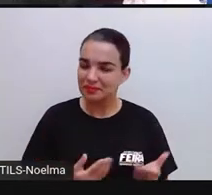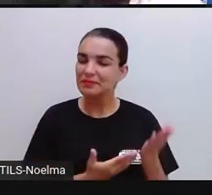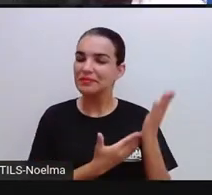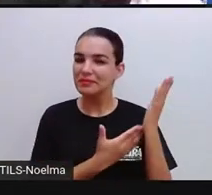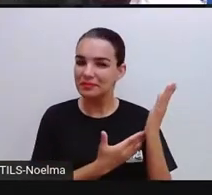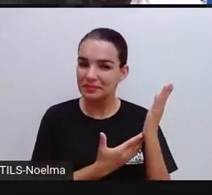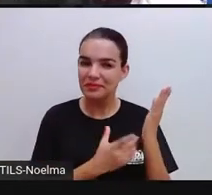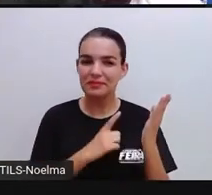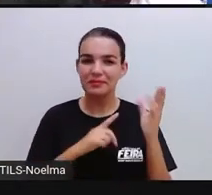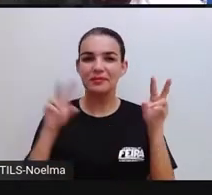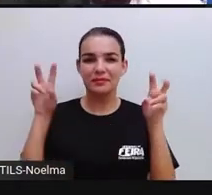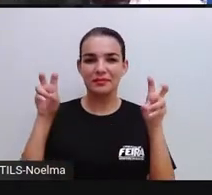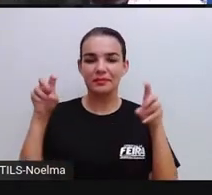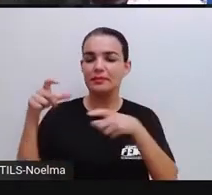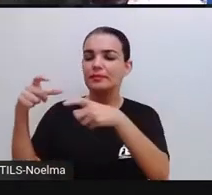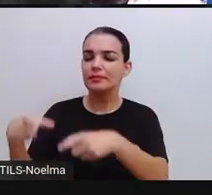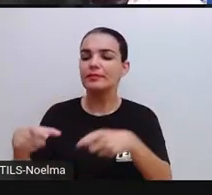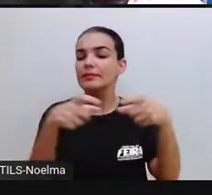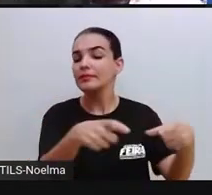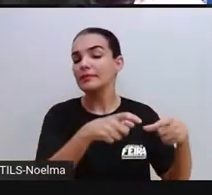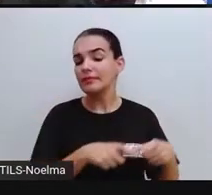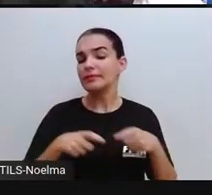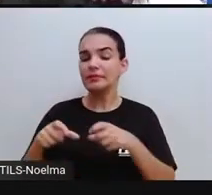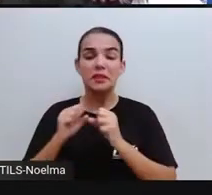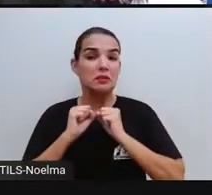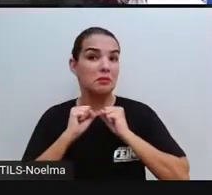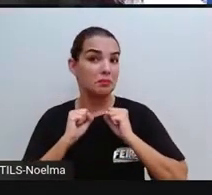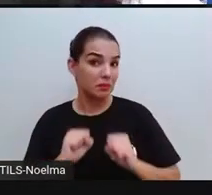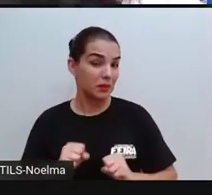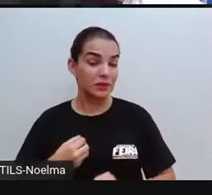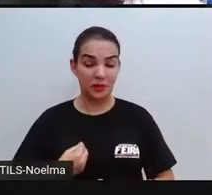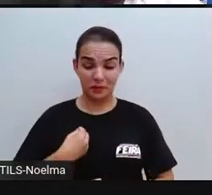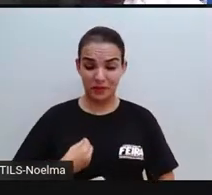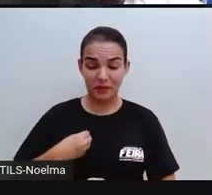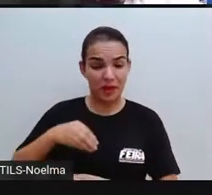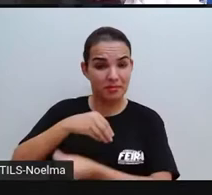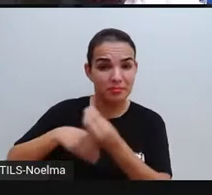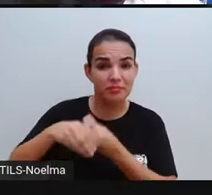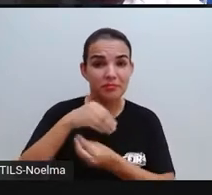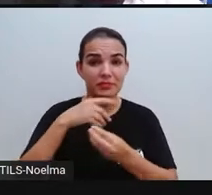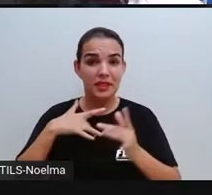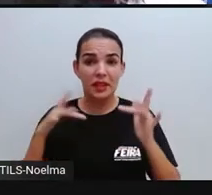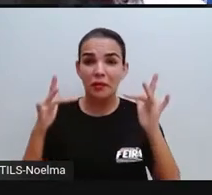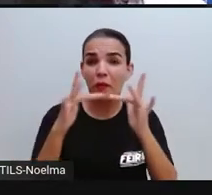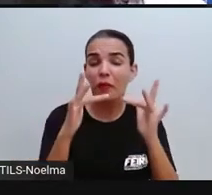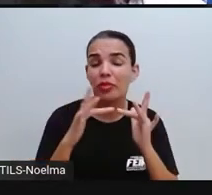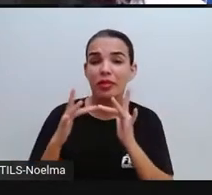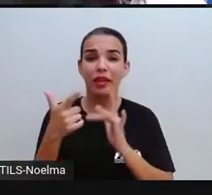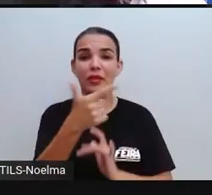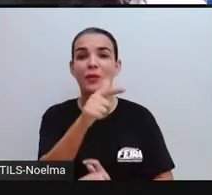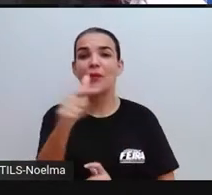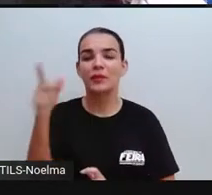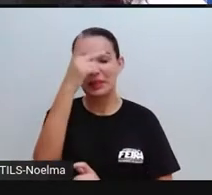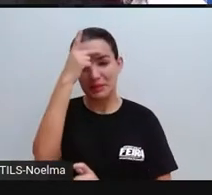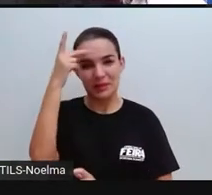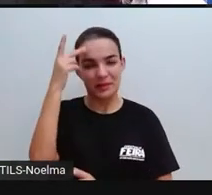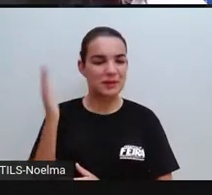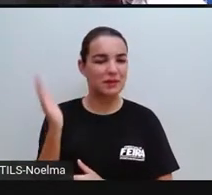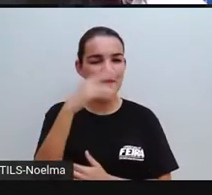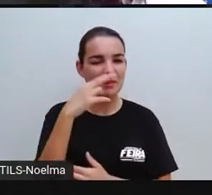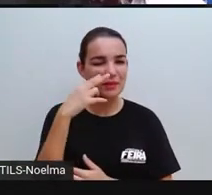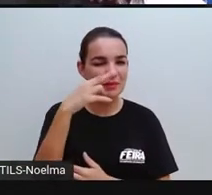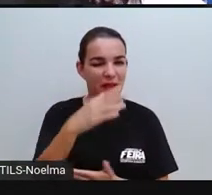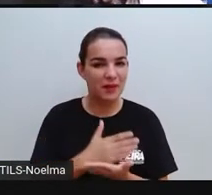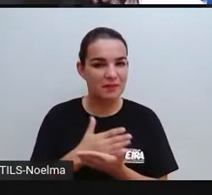dos espaços onde nós temos contato com outras pessoas. Então, vamos lá, vamos